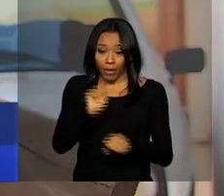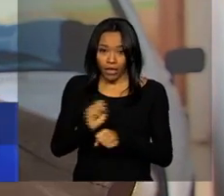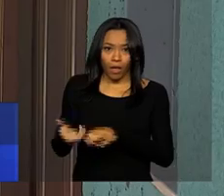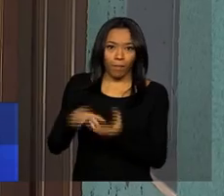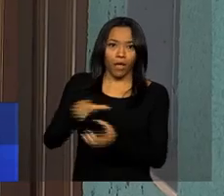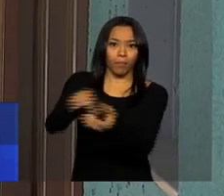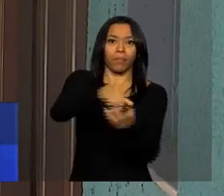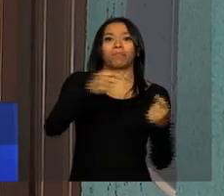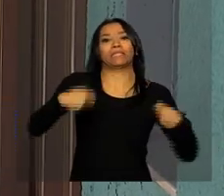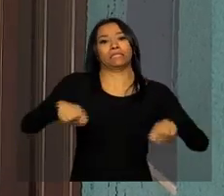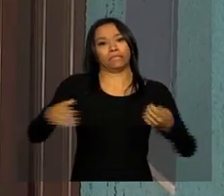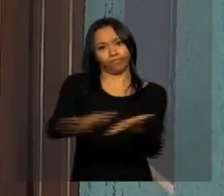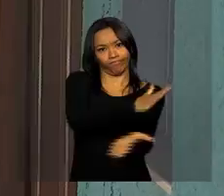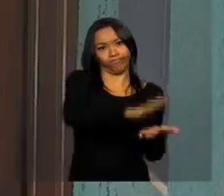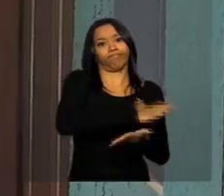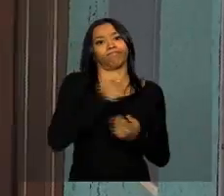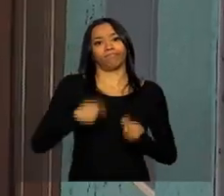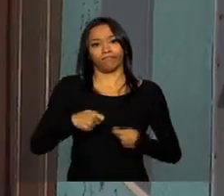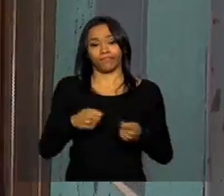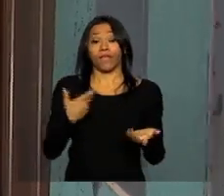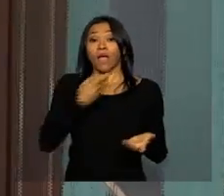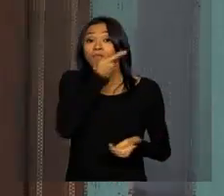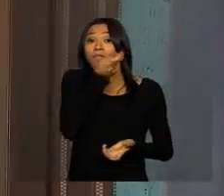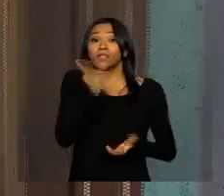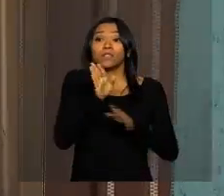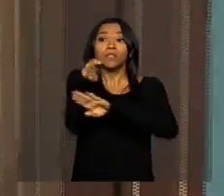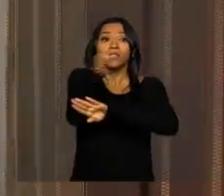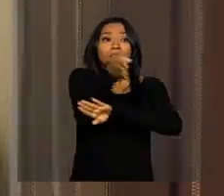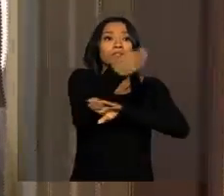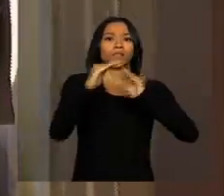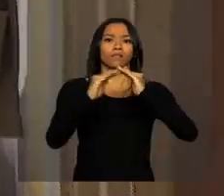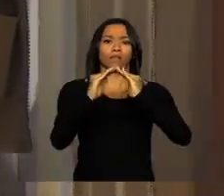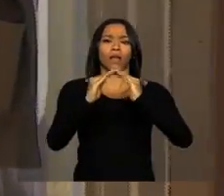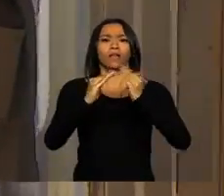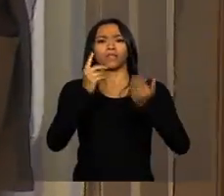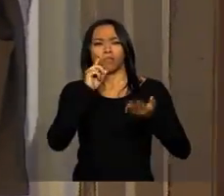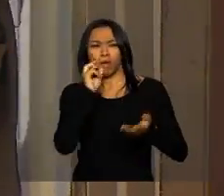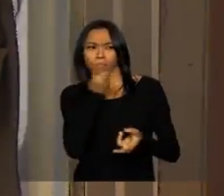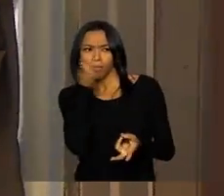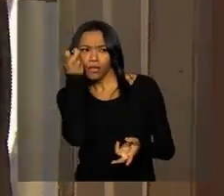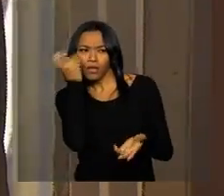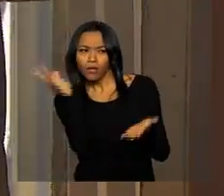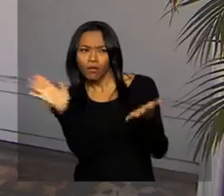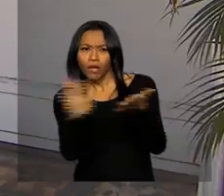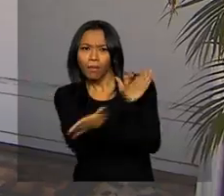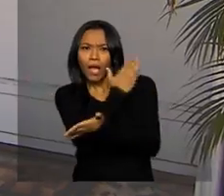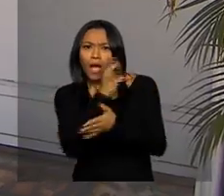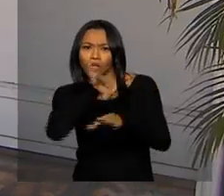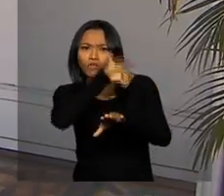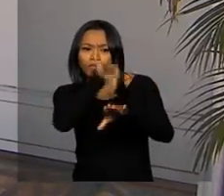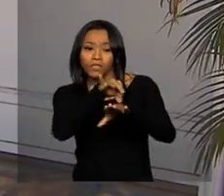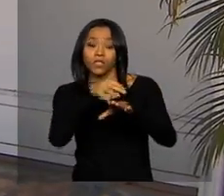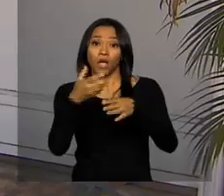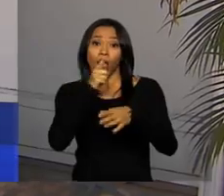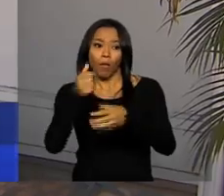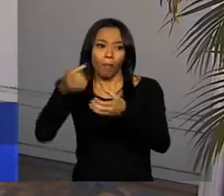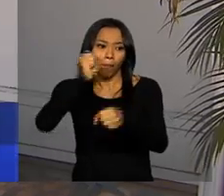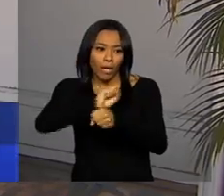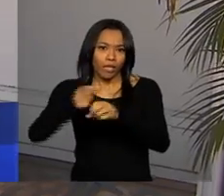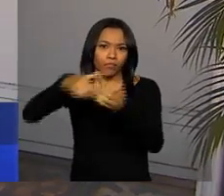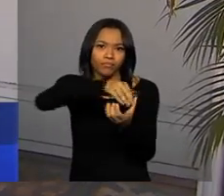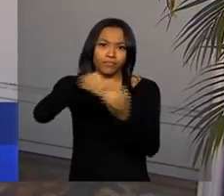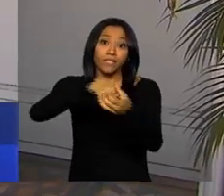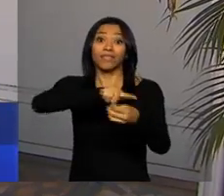eliminados. As visitas aos imóveis para a identificação e eliminação de focos do mosquito, que transmite a dengue, a